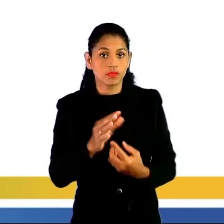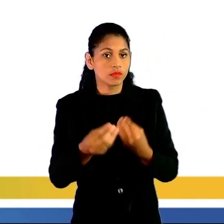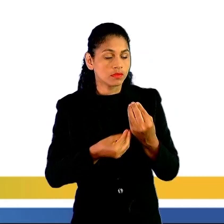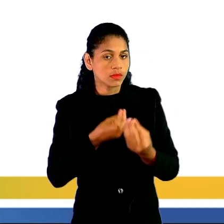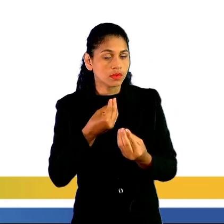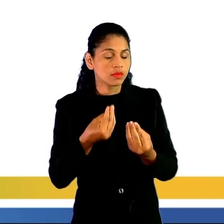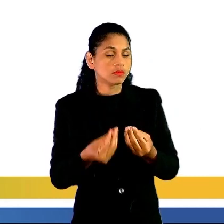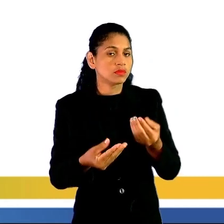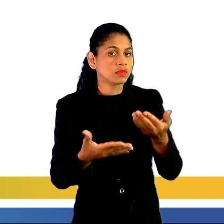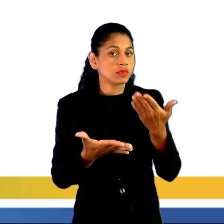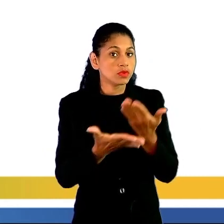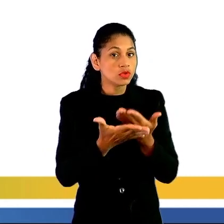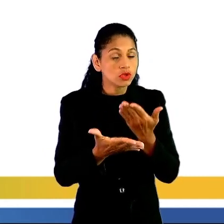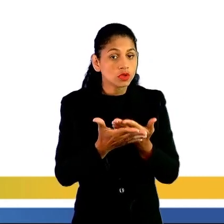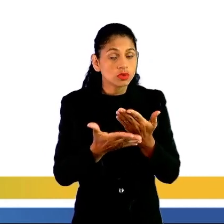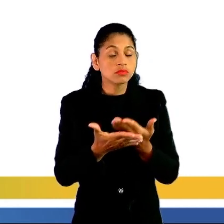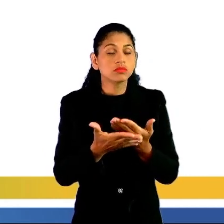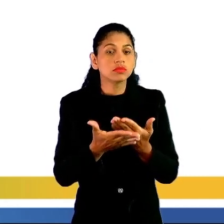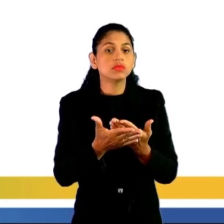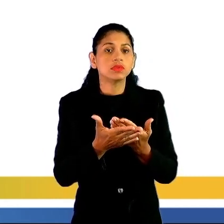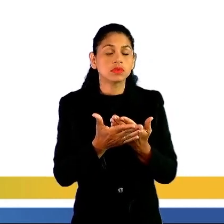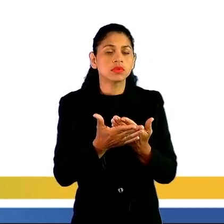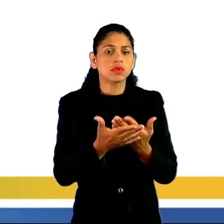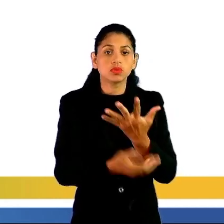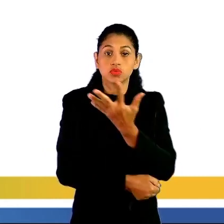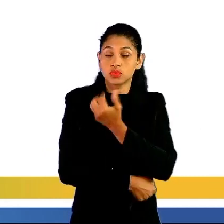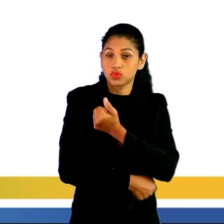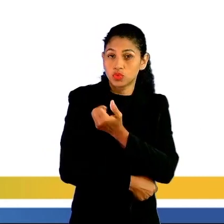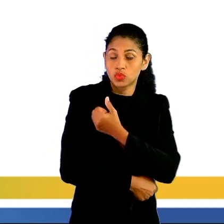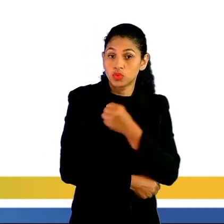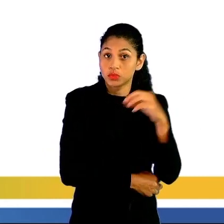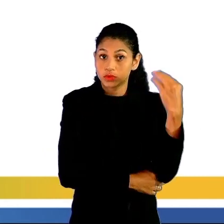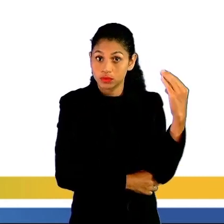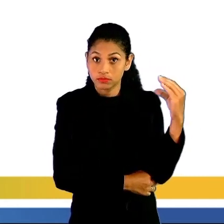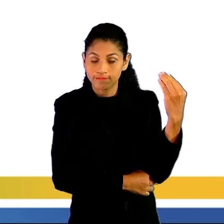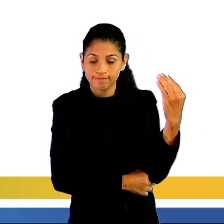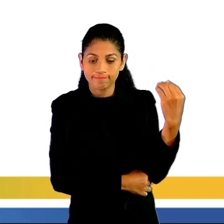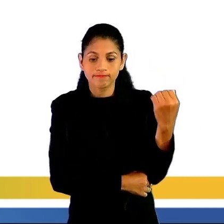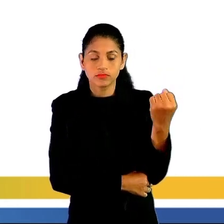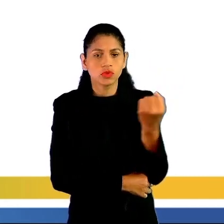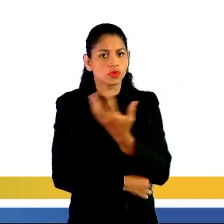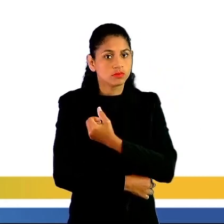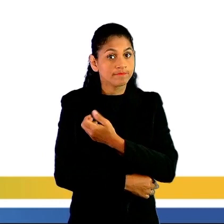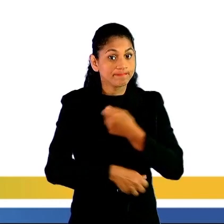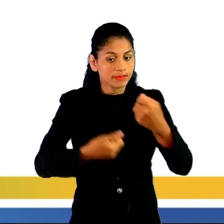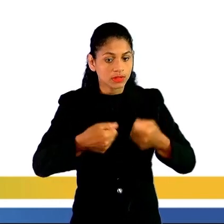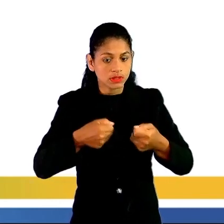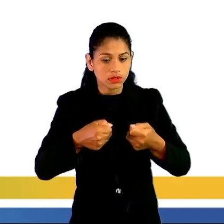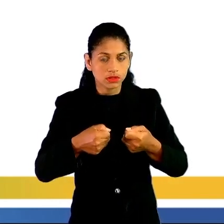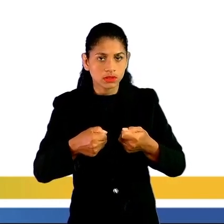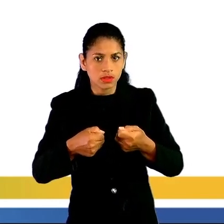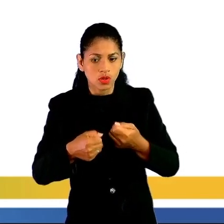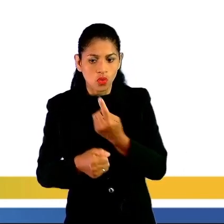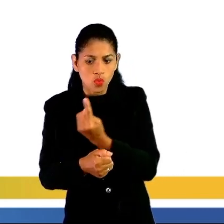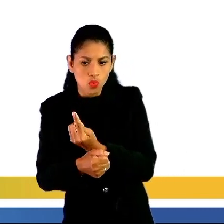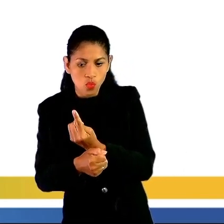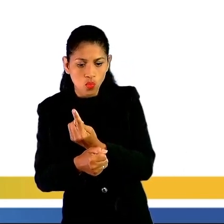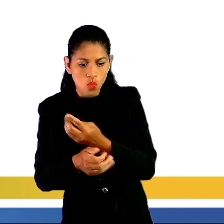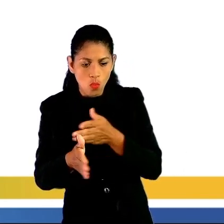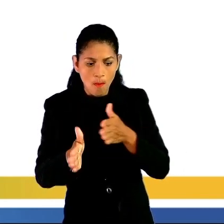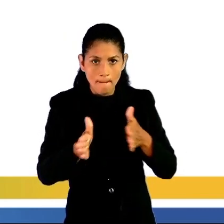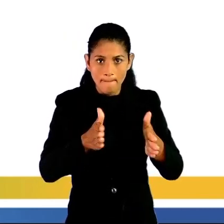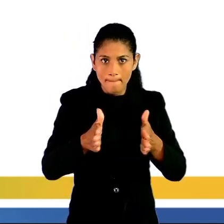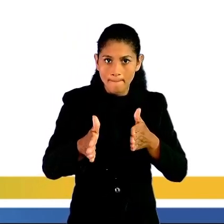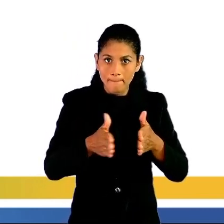trabalhando com notação científica, os números têm que estar entre 1 e 9. Por isso eu não posso